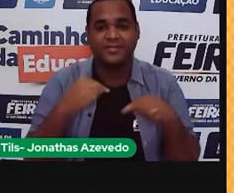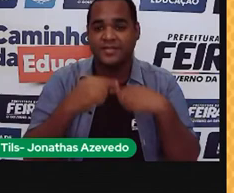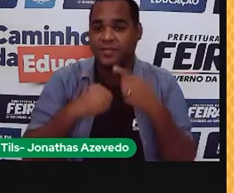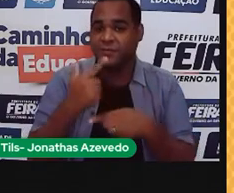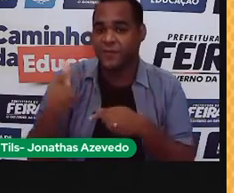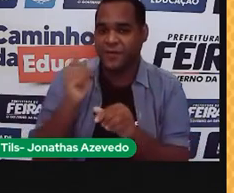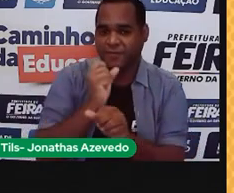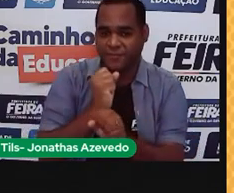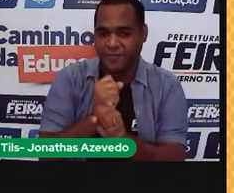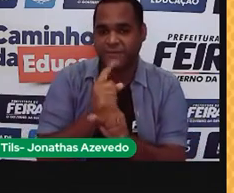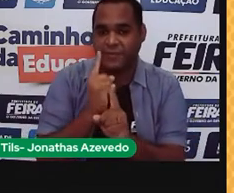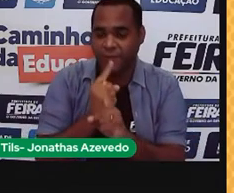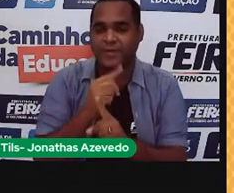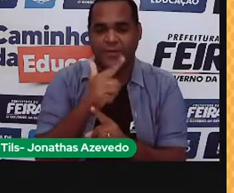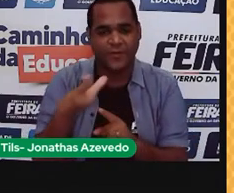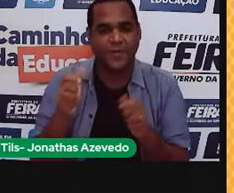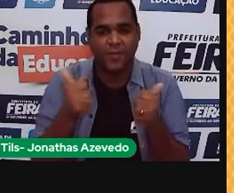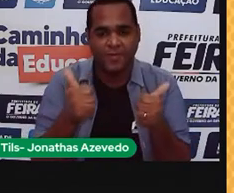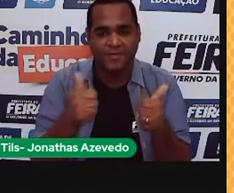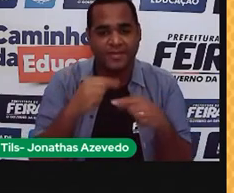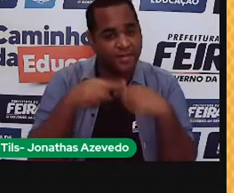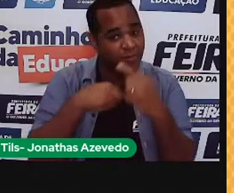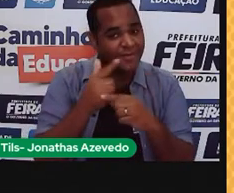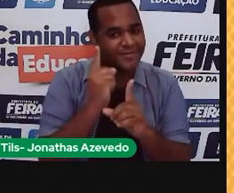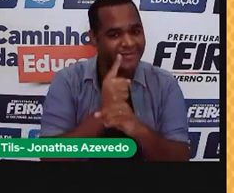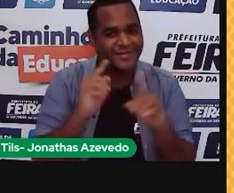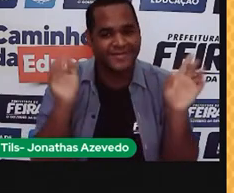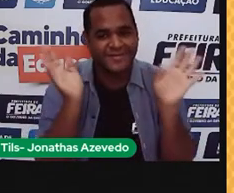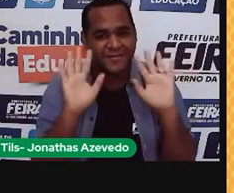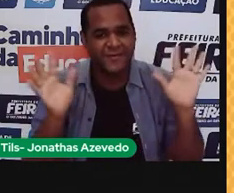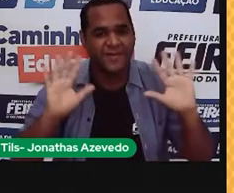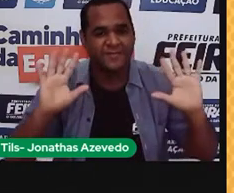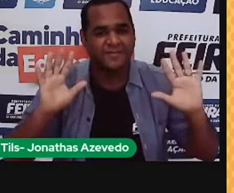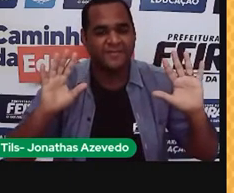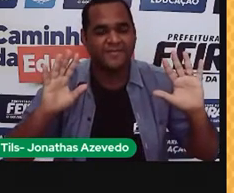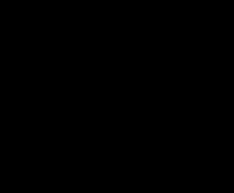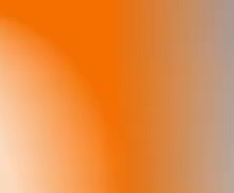e daqui a pouco a gente se vê de novo. Então, até daqui a pouco, pessoal. Tchau, tchau.